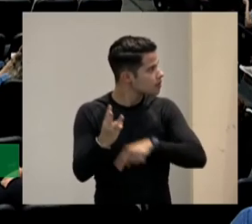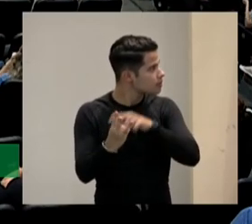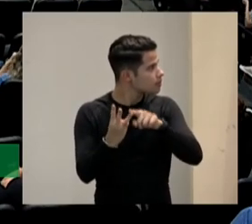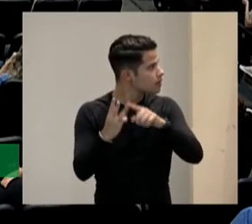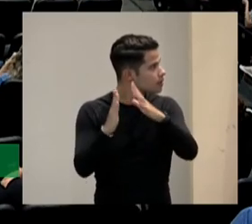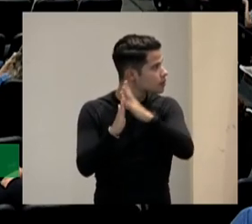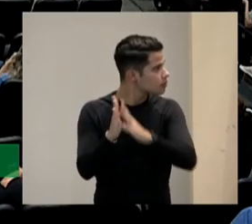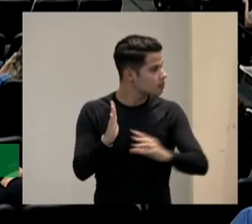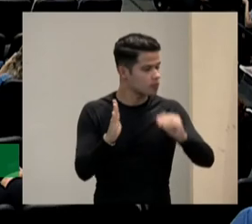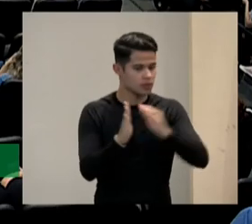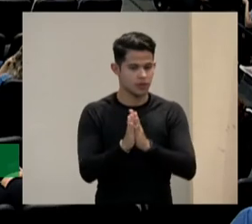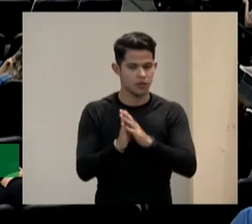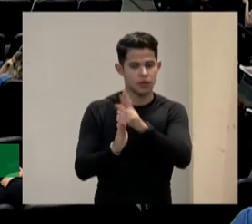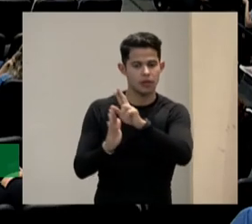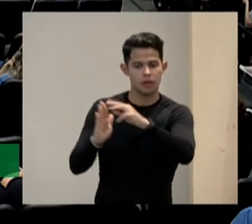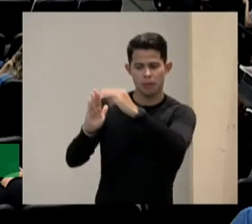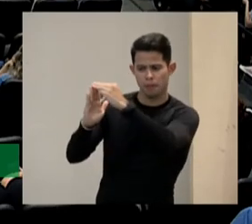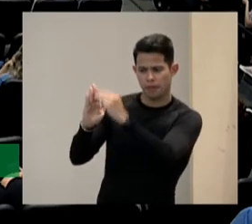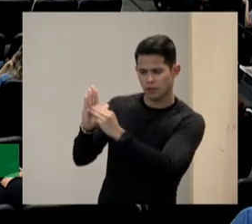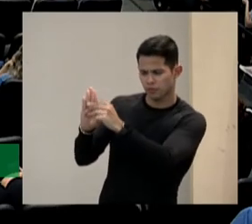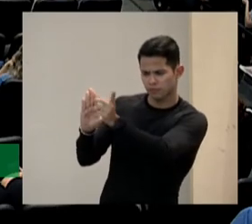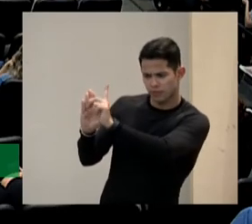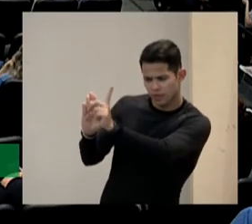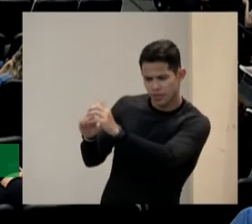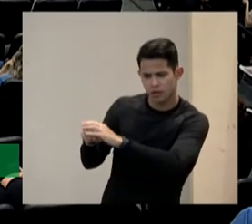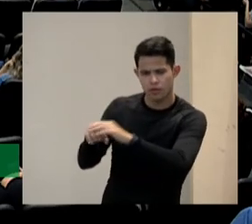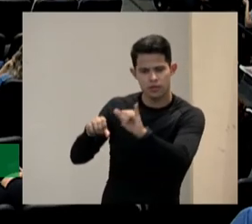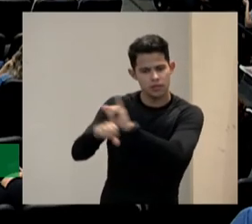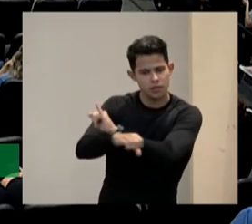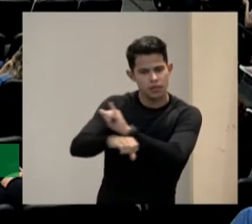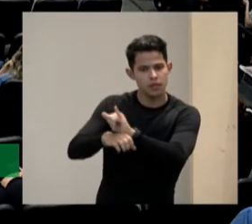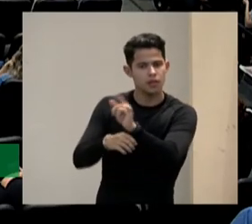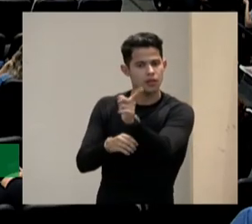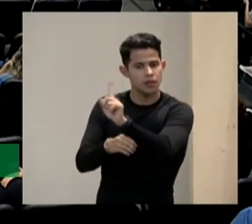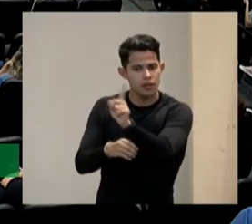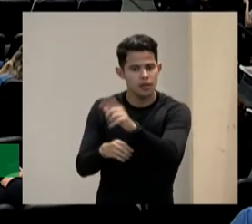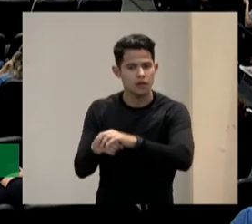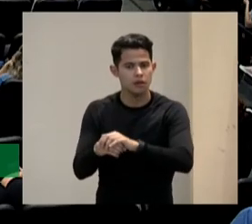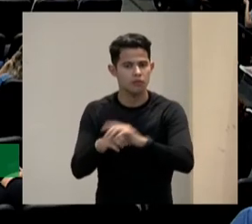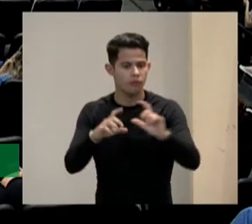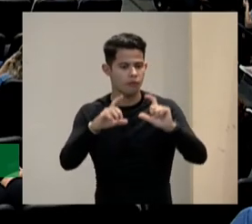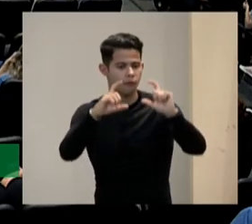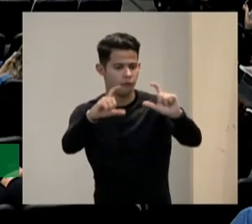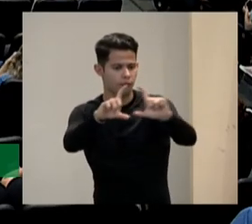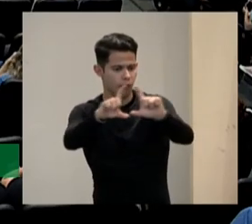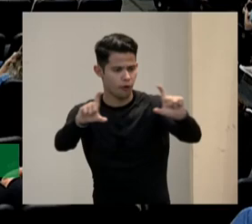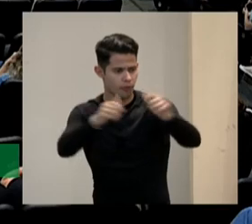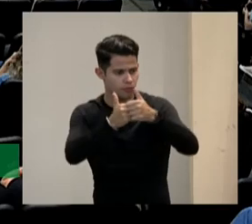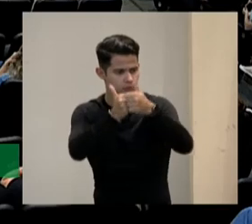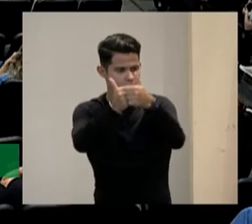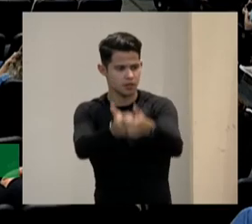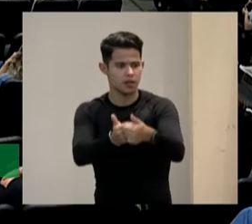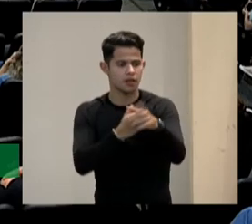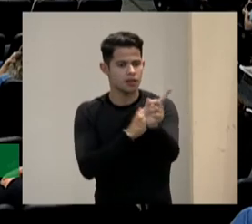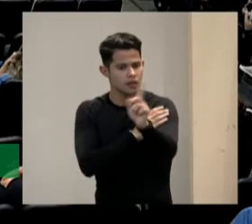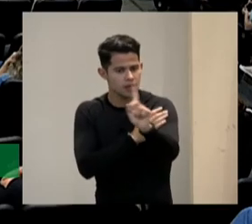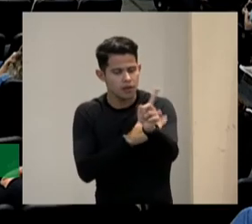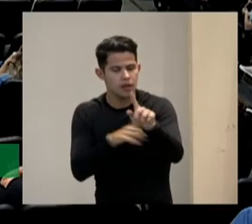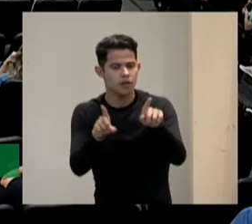uma metodologia não é uma estratégia não é uma fórmula não é um